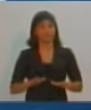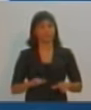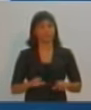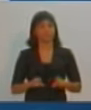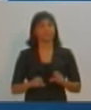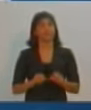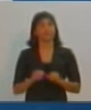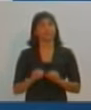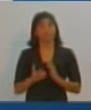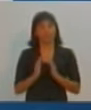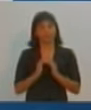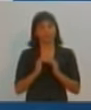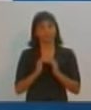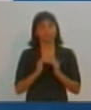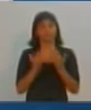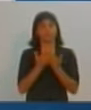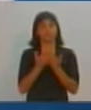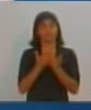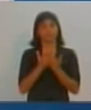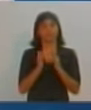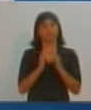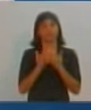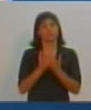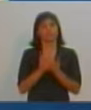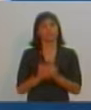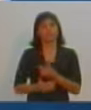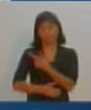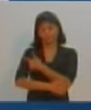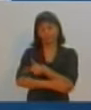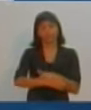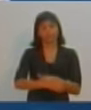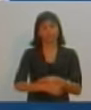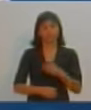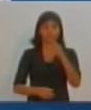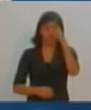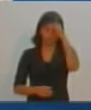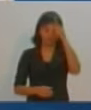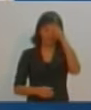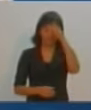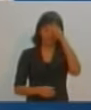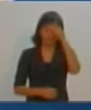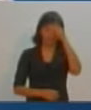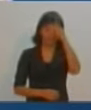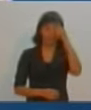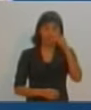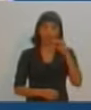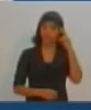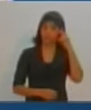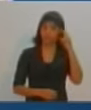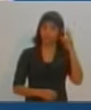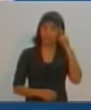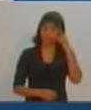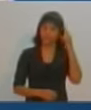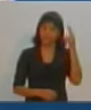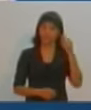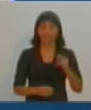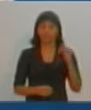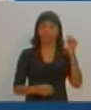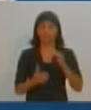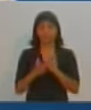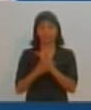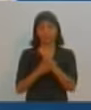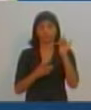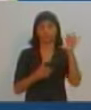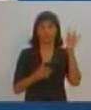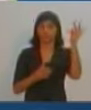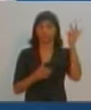garantir esse processo de qualidade, qualificação na educação, é um fator, hoje, fundamental para a gente pensar essa cidade do futuro, essa